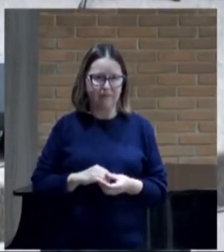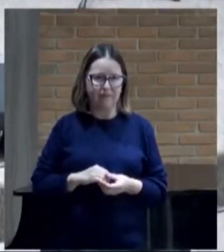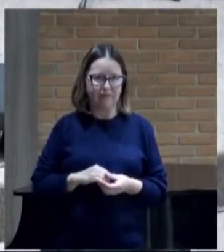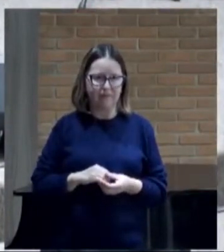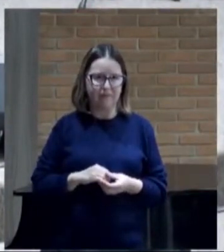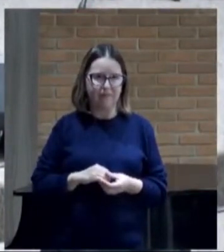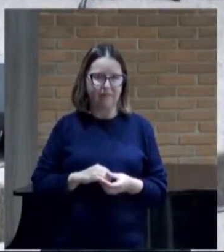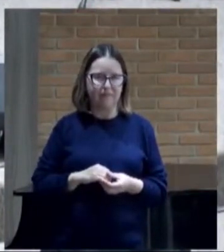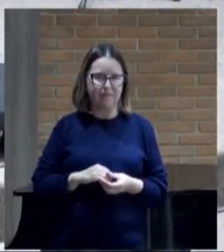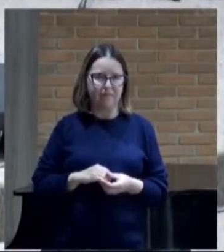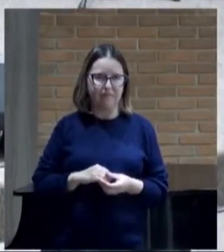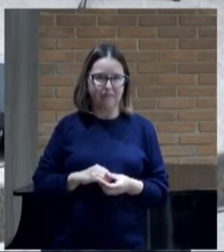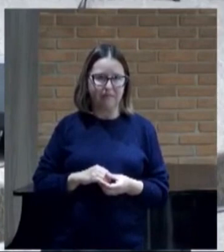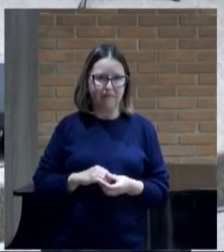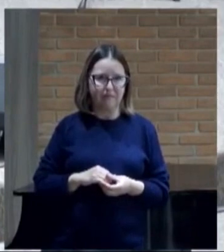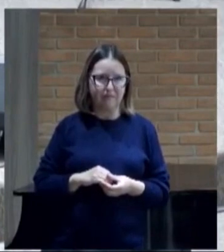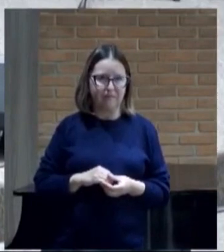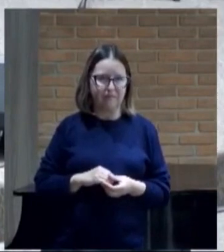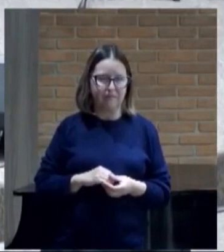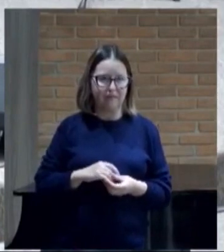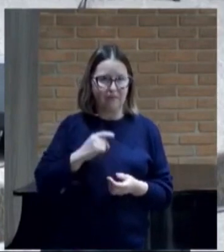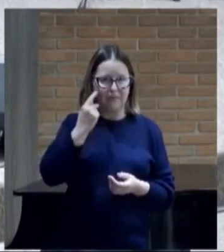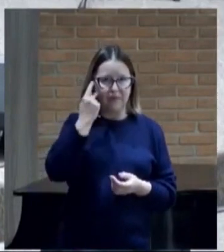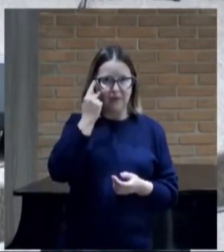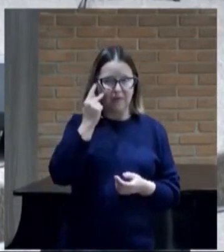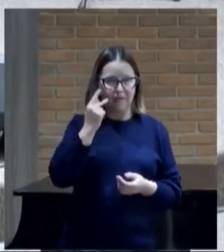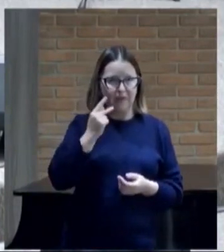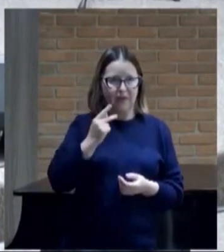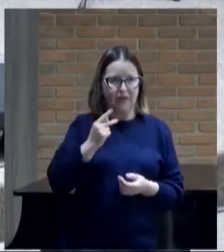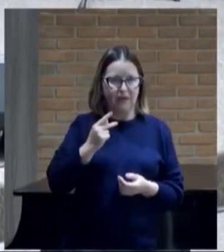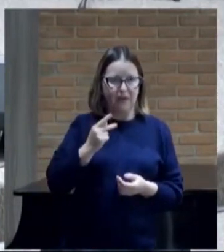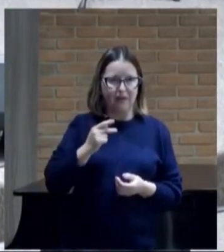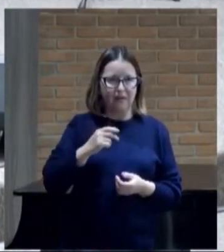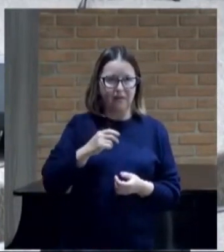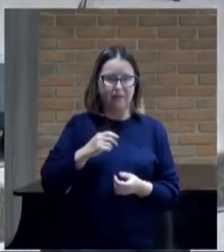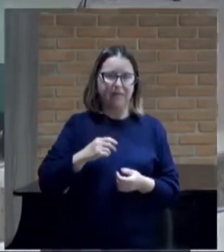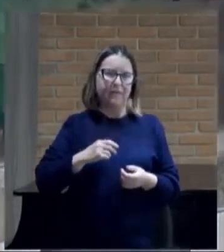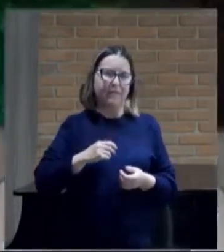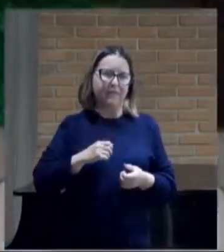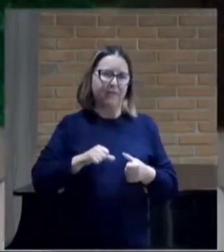Para tirar o glênio Do centro Do seu umbigo